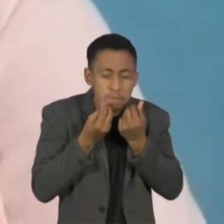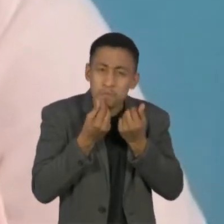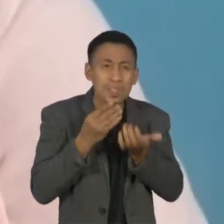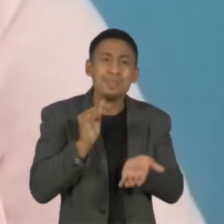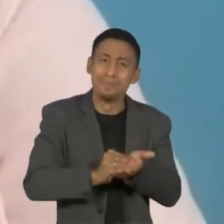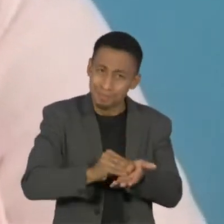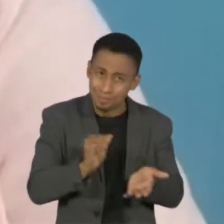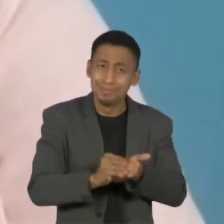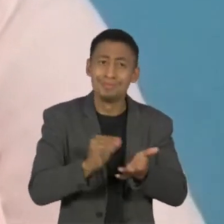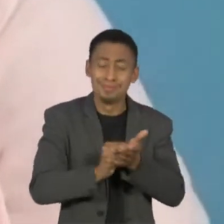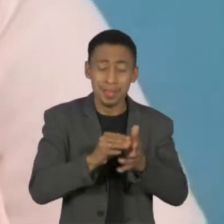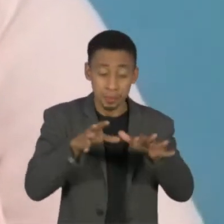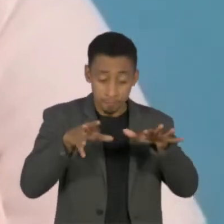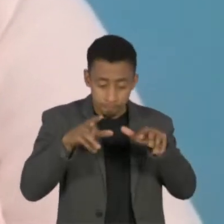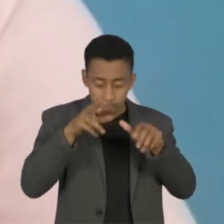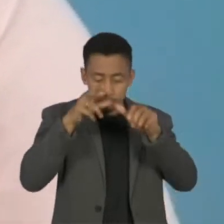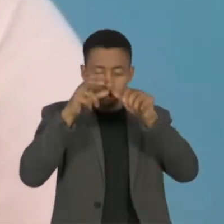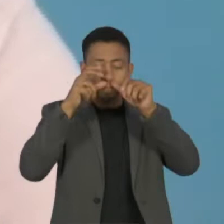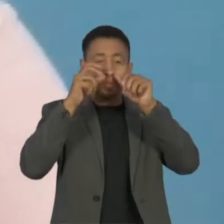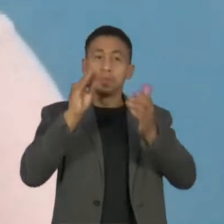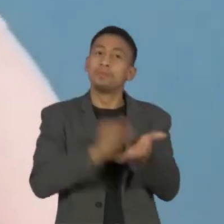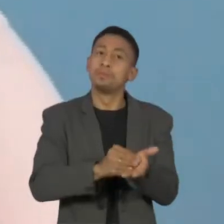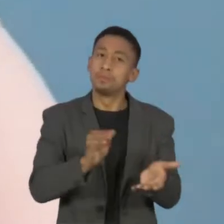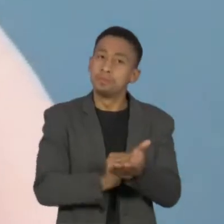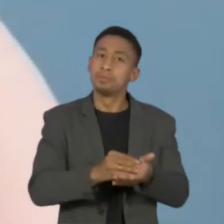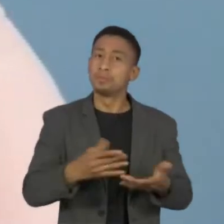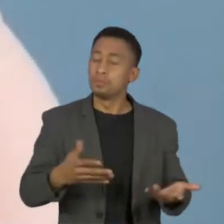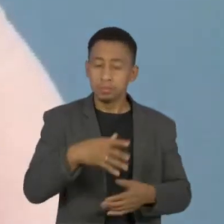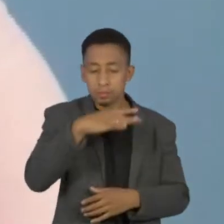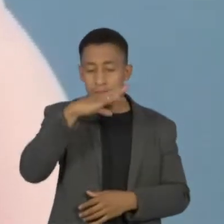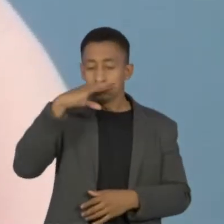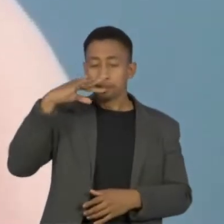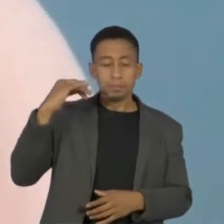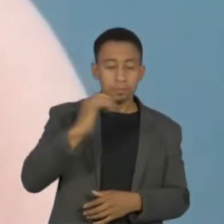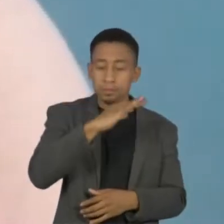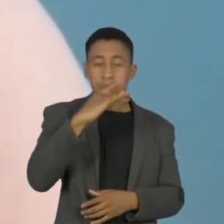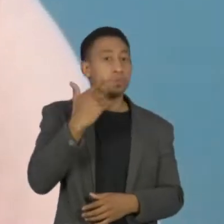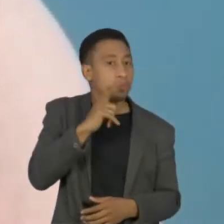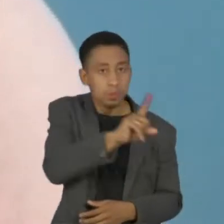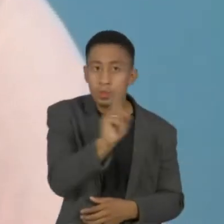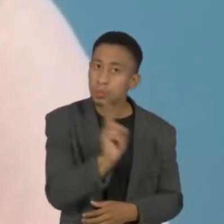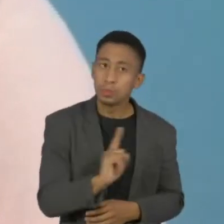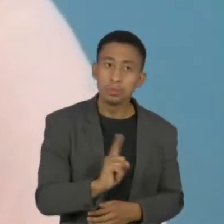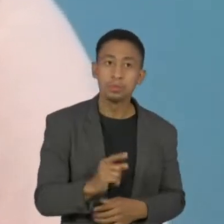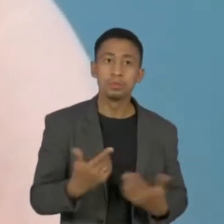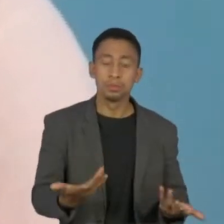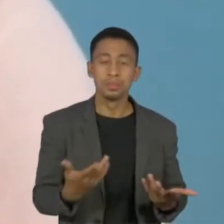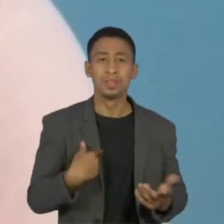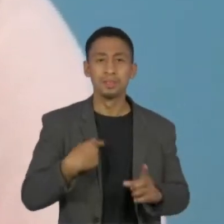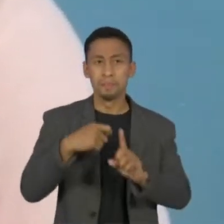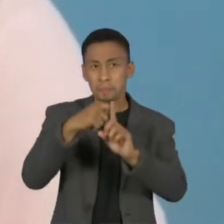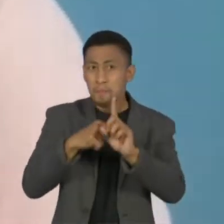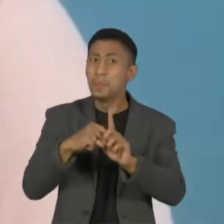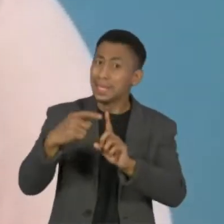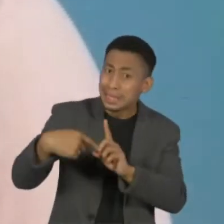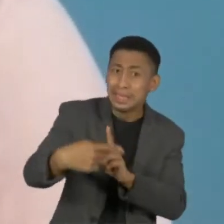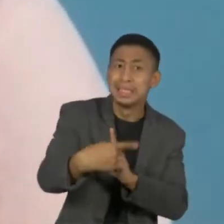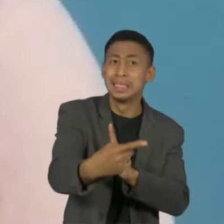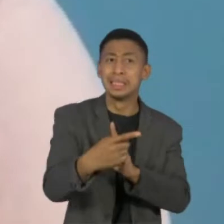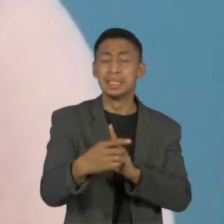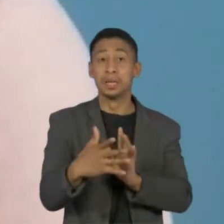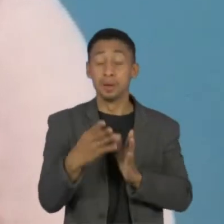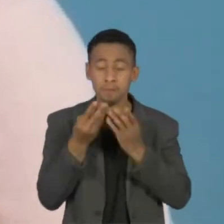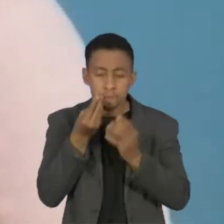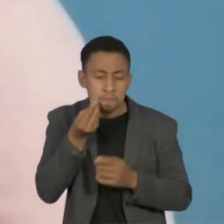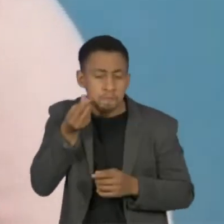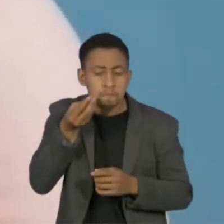mais de um mês, praticamente dois meses para começar a voltar. O paladar, aproximadamente, uns 20 dias,